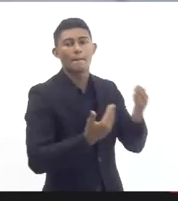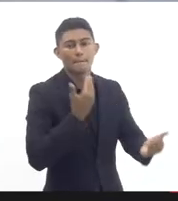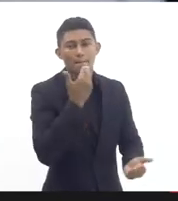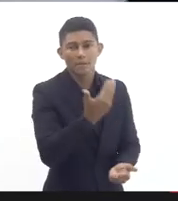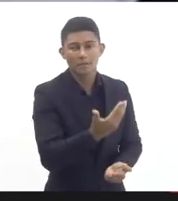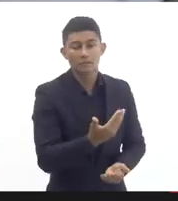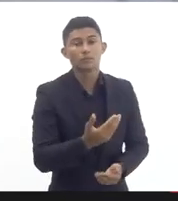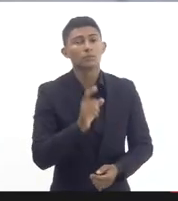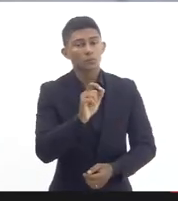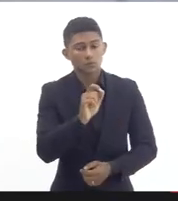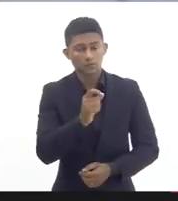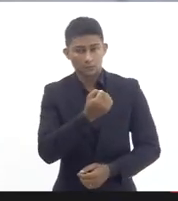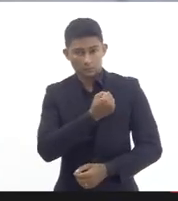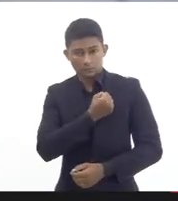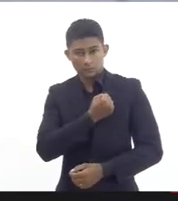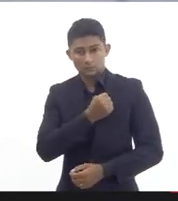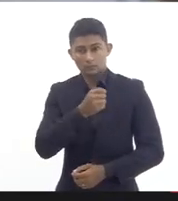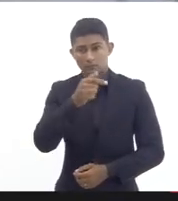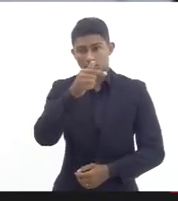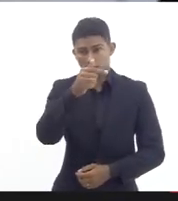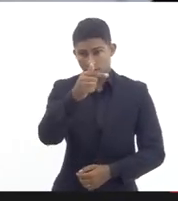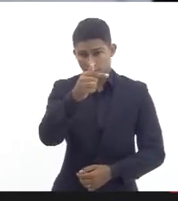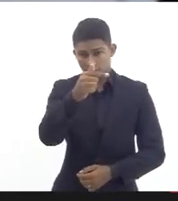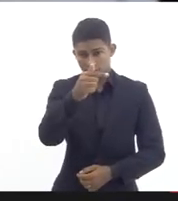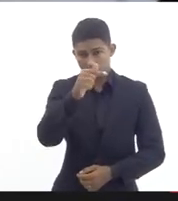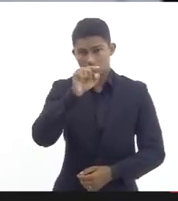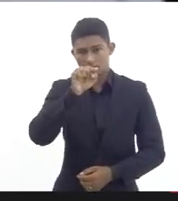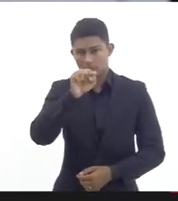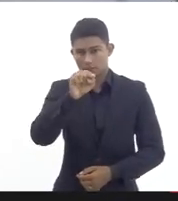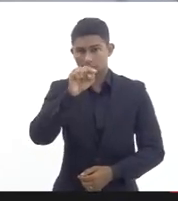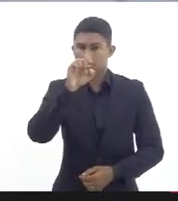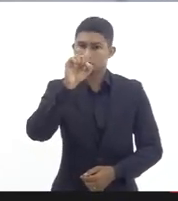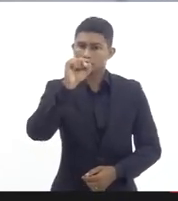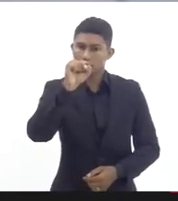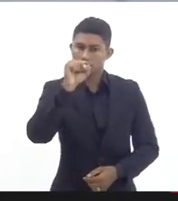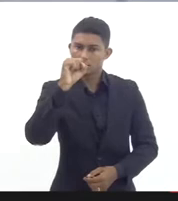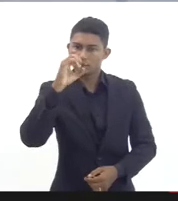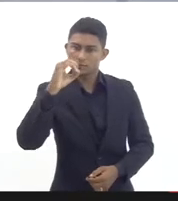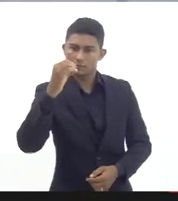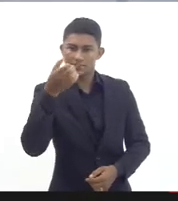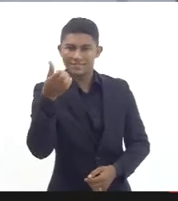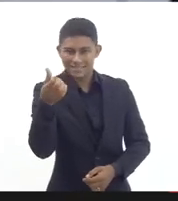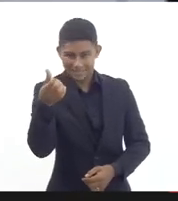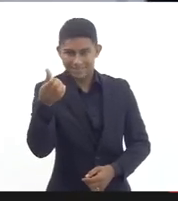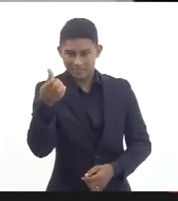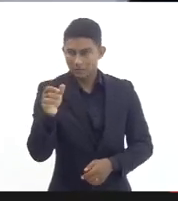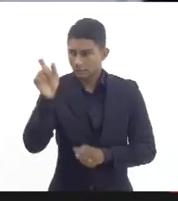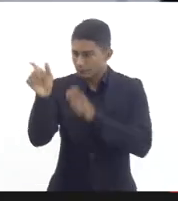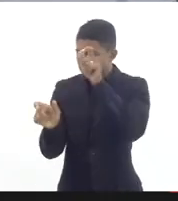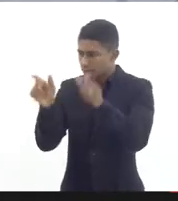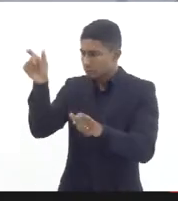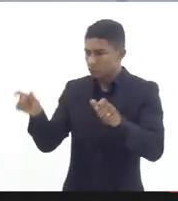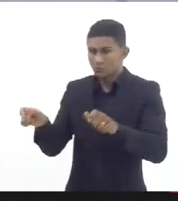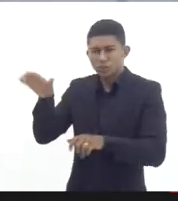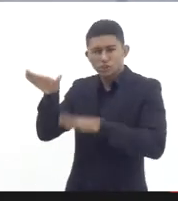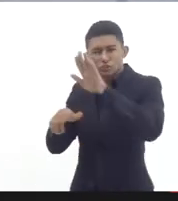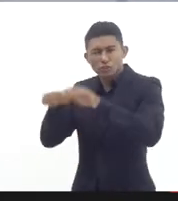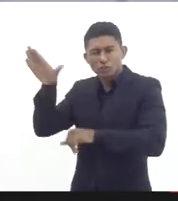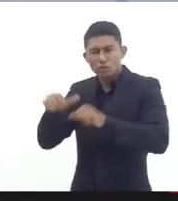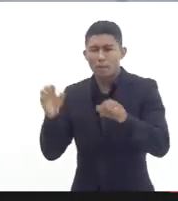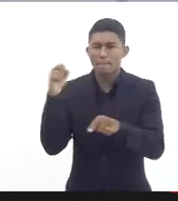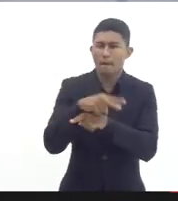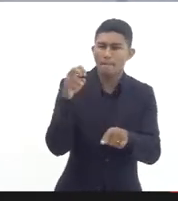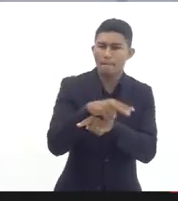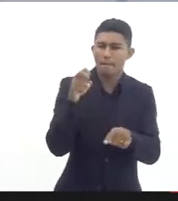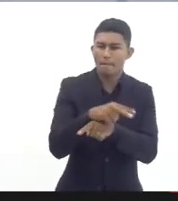de 7.806 quanto ao cronograma na verdade a gente depende de